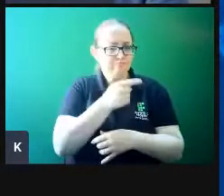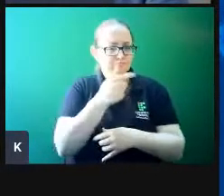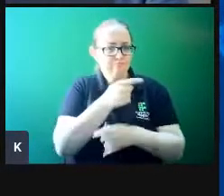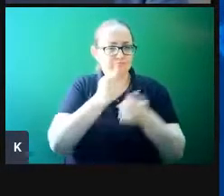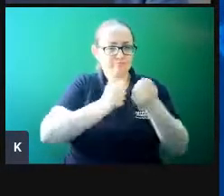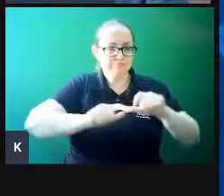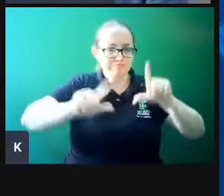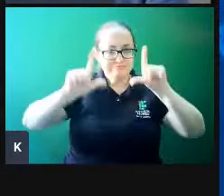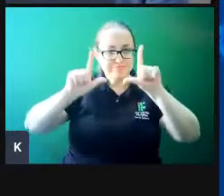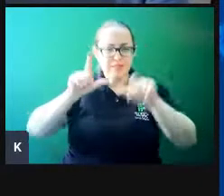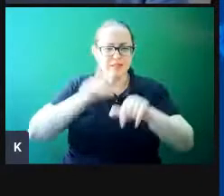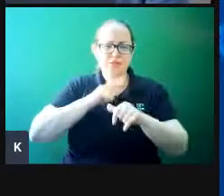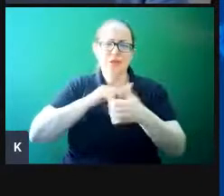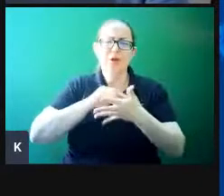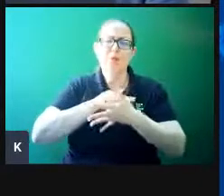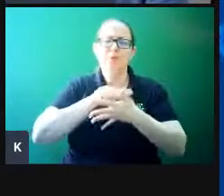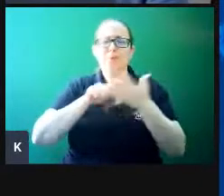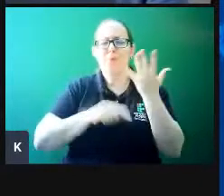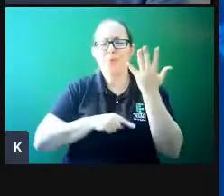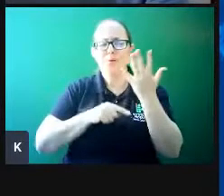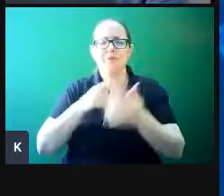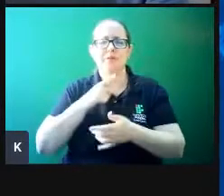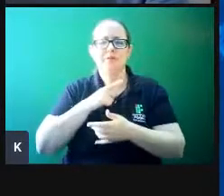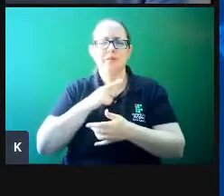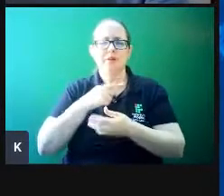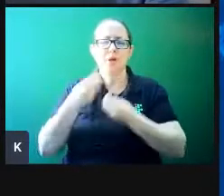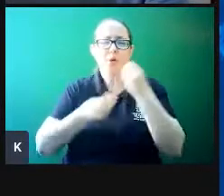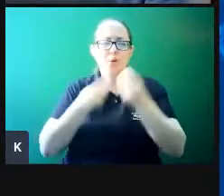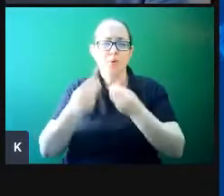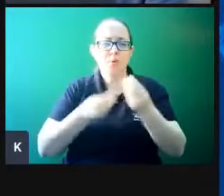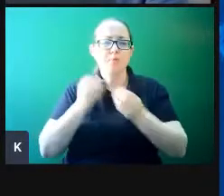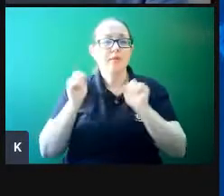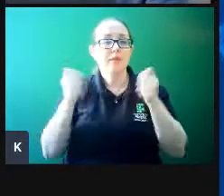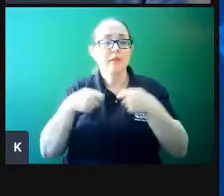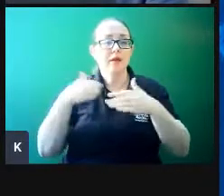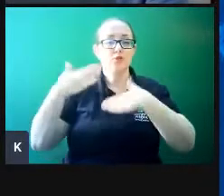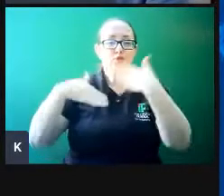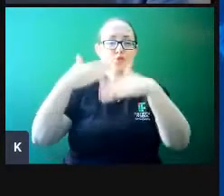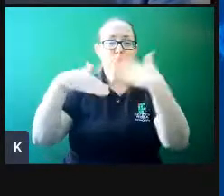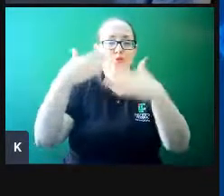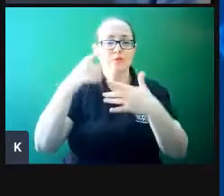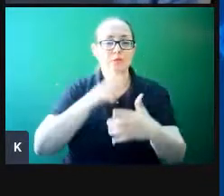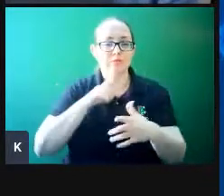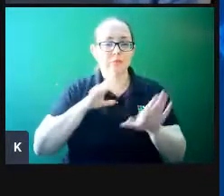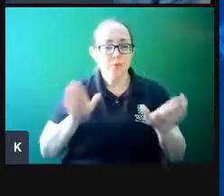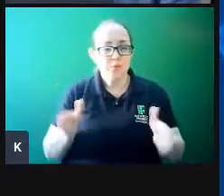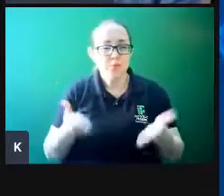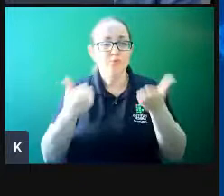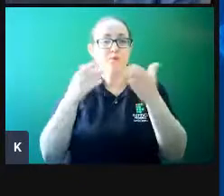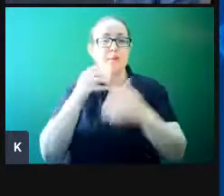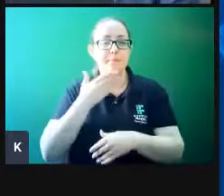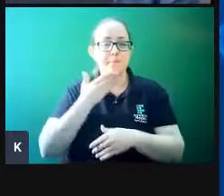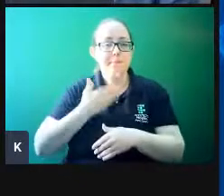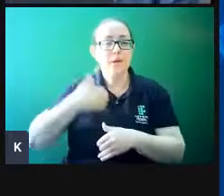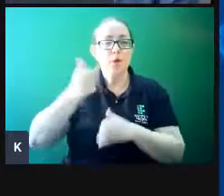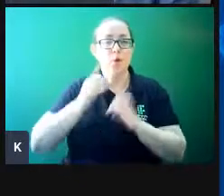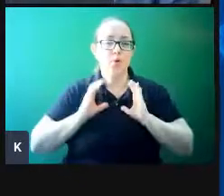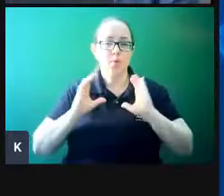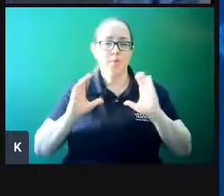desses elementos que as organizações podem desenvolver para potencializar o seu comportamento inovador.